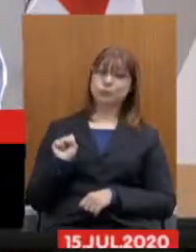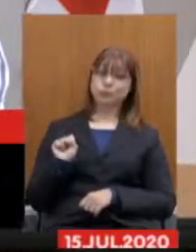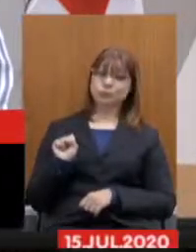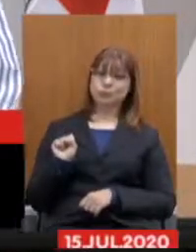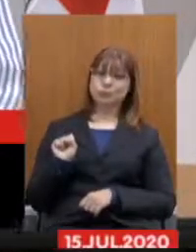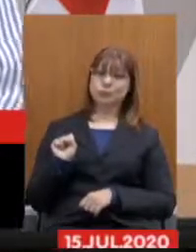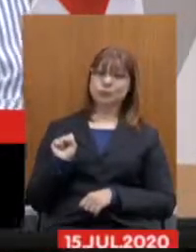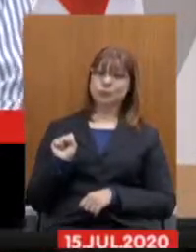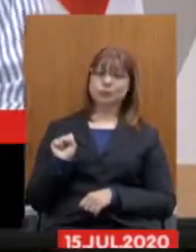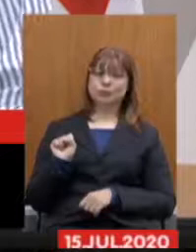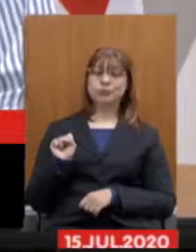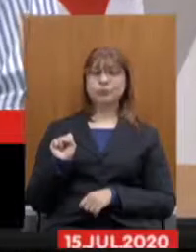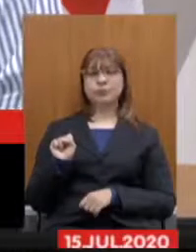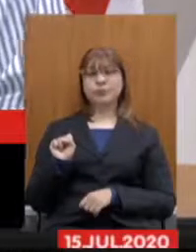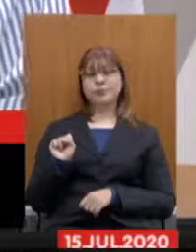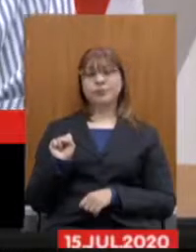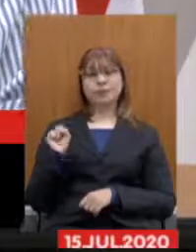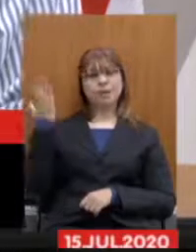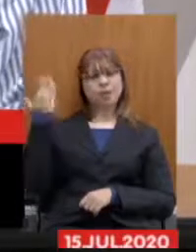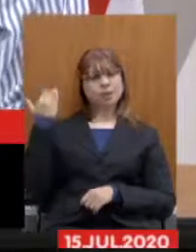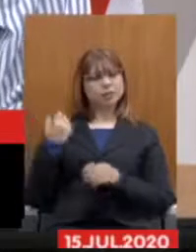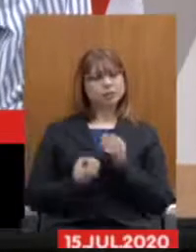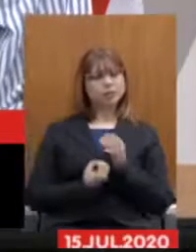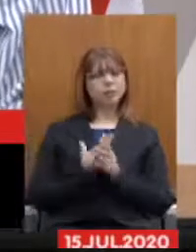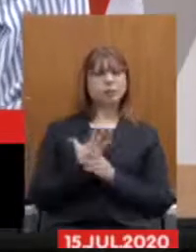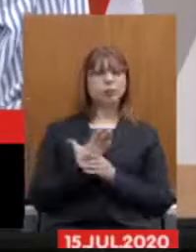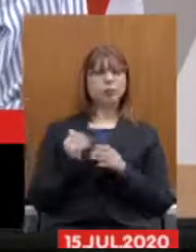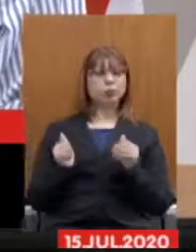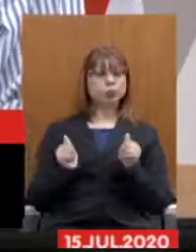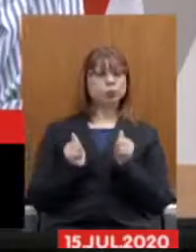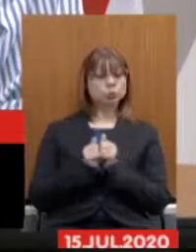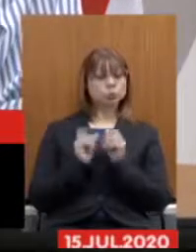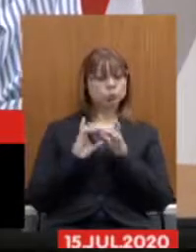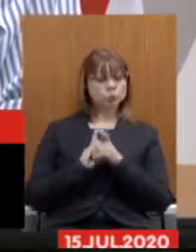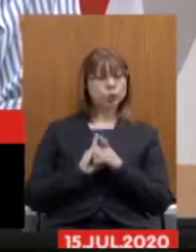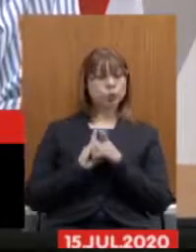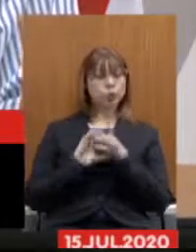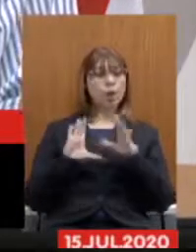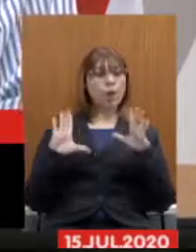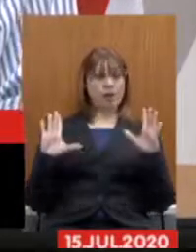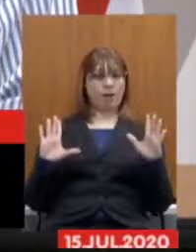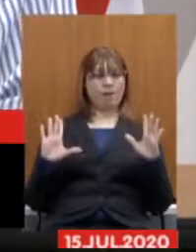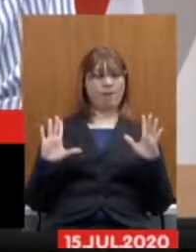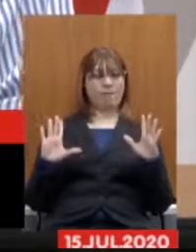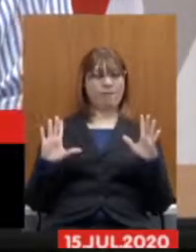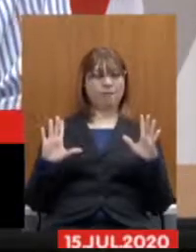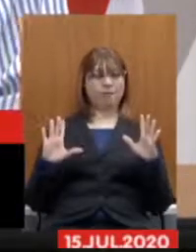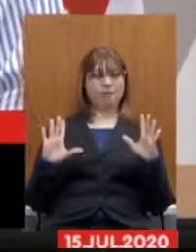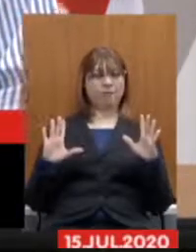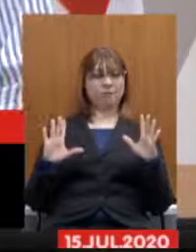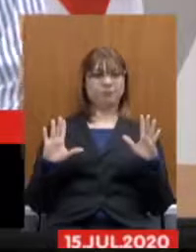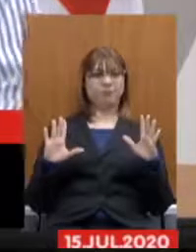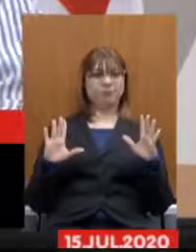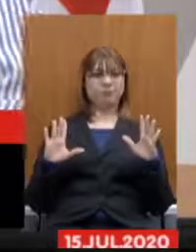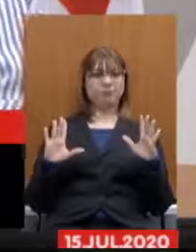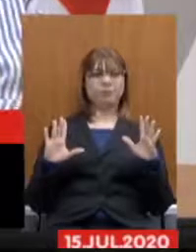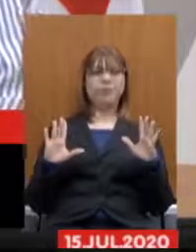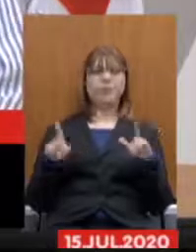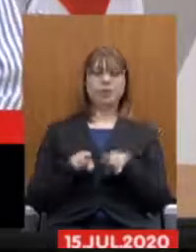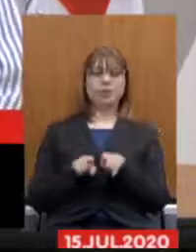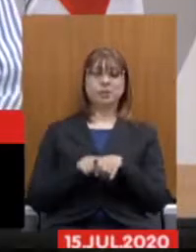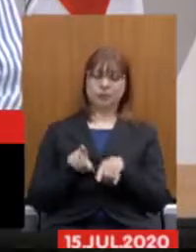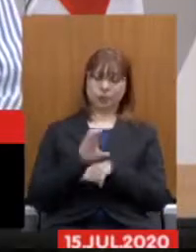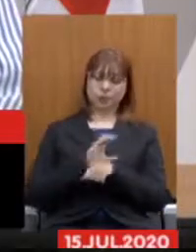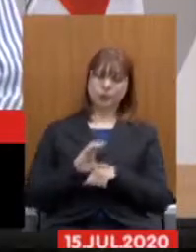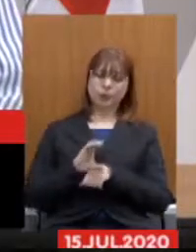que foi que nasceu junto com a democracia e foi configurada a nossa constituição de